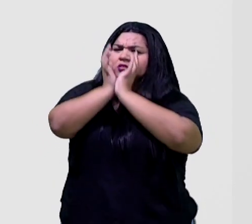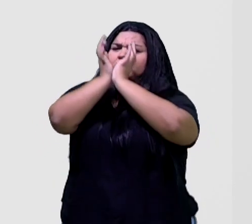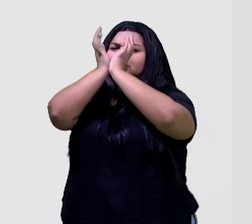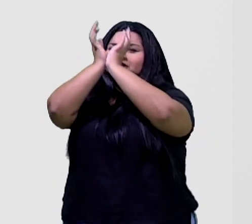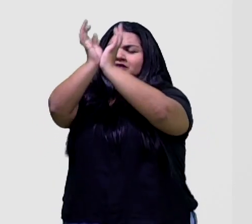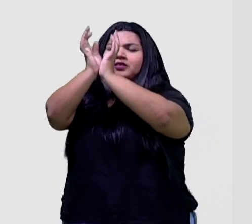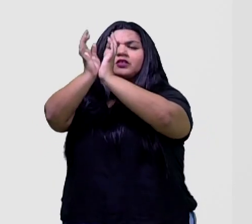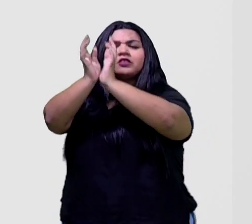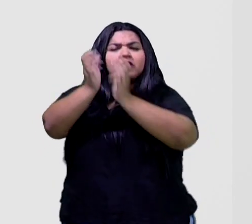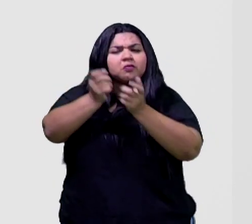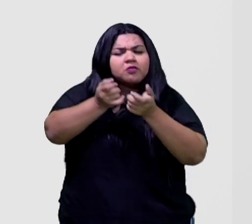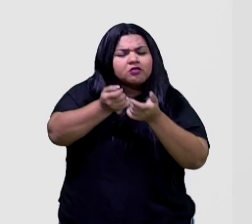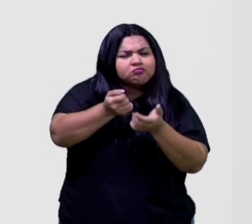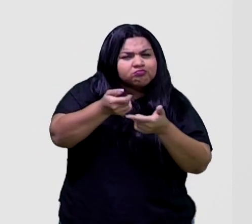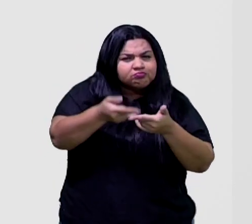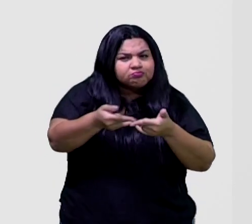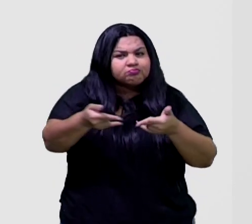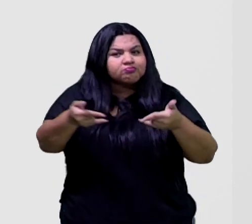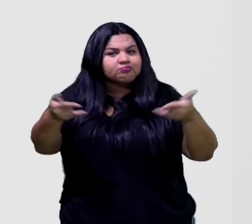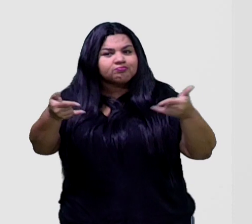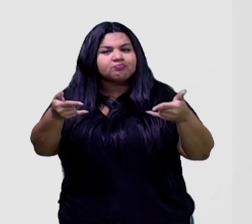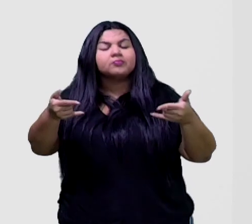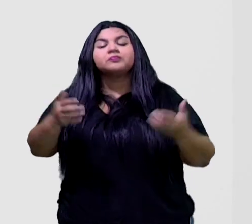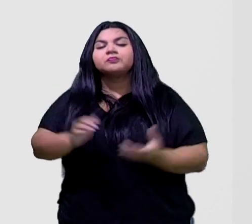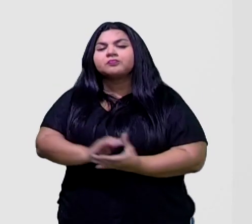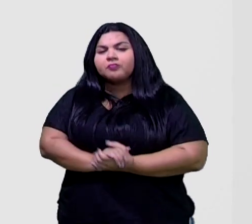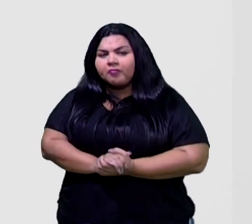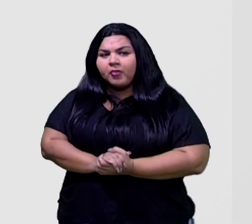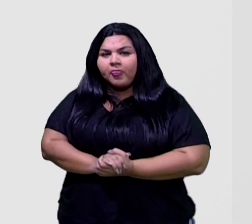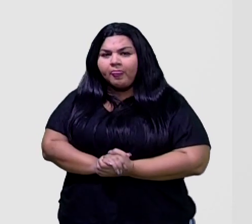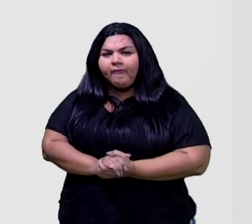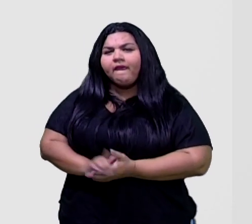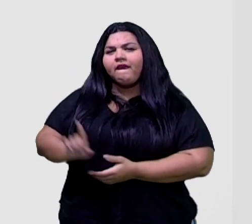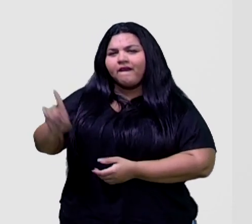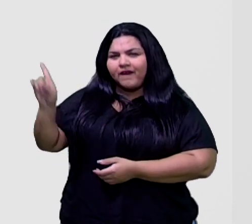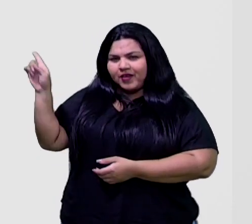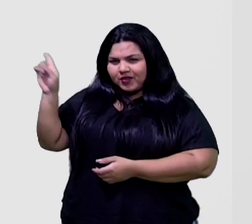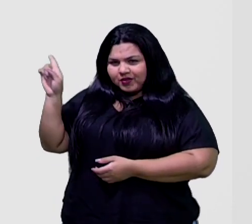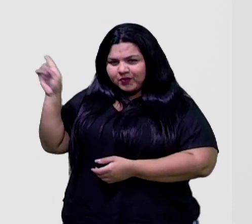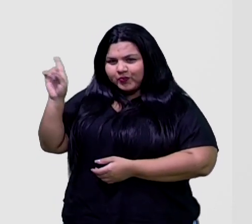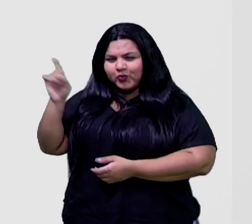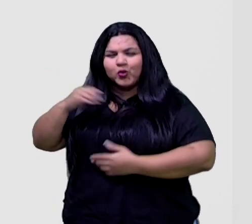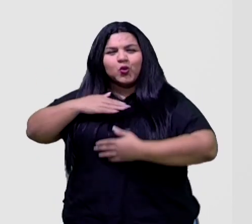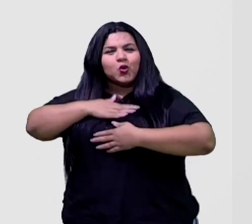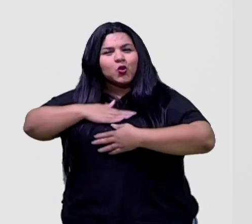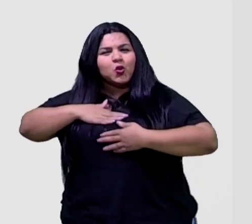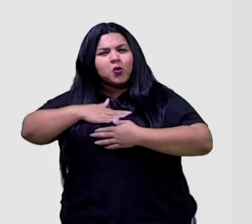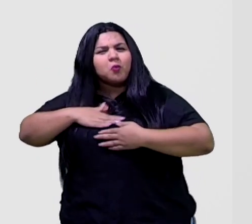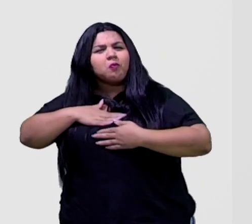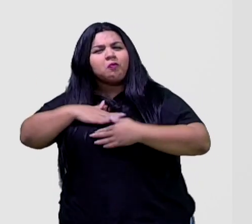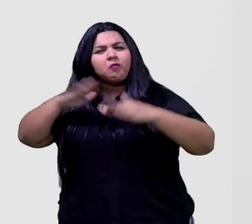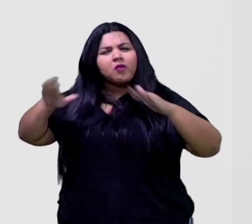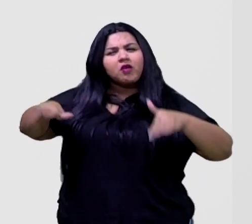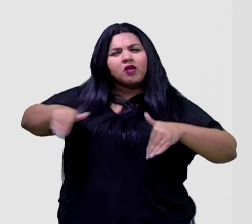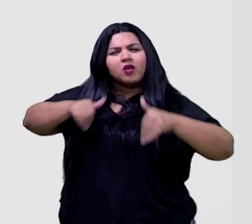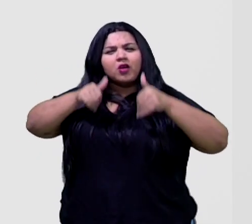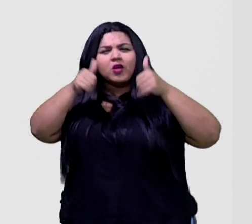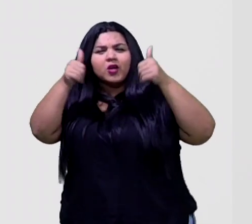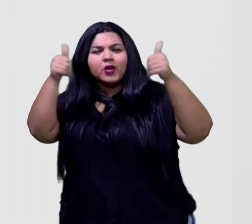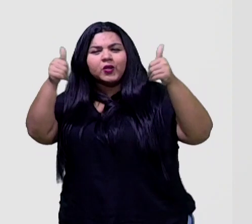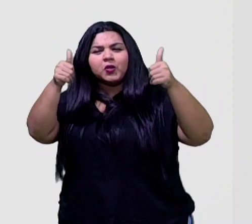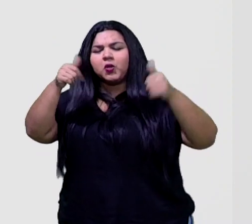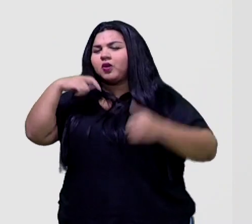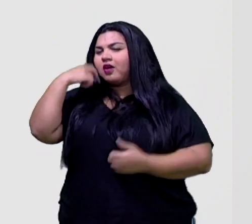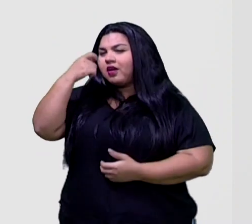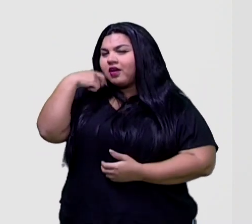mais, foi o Coringa, não é? O filme do Coringa no qual rendeu o Oscar de melhor ator, a Joaquim Fênix, que